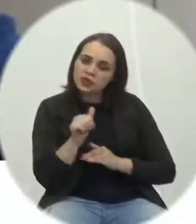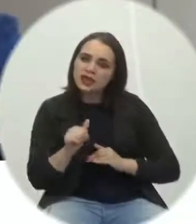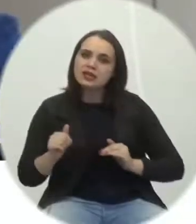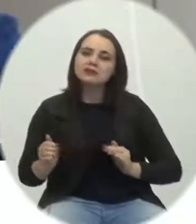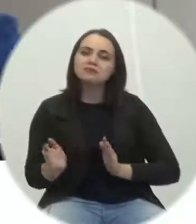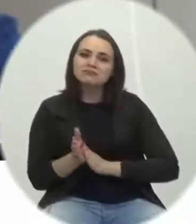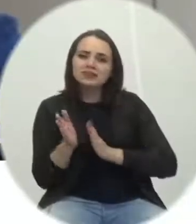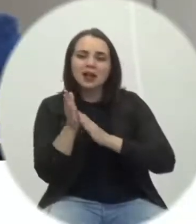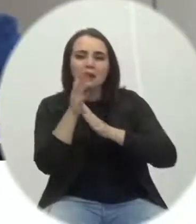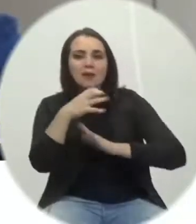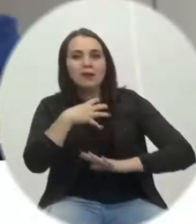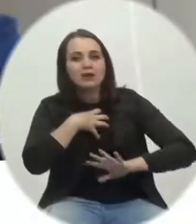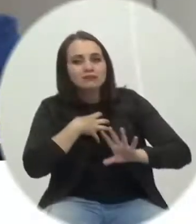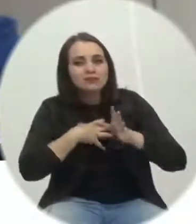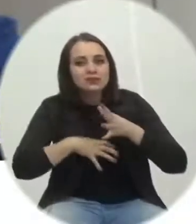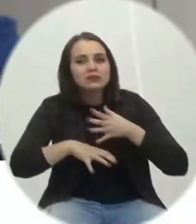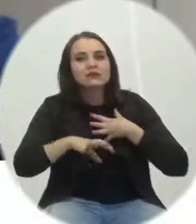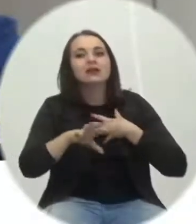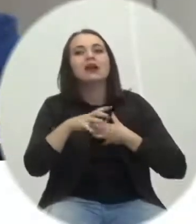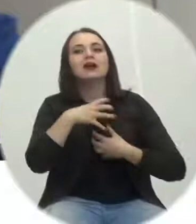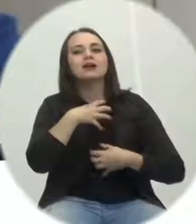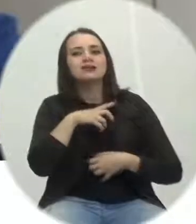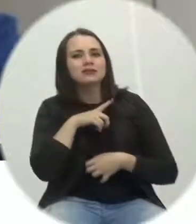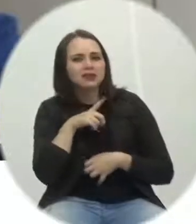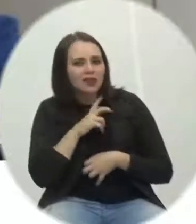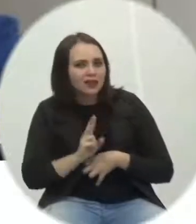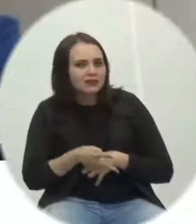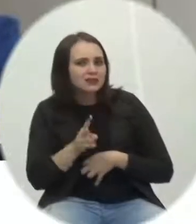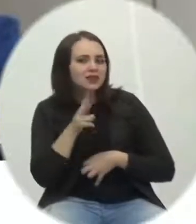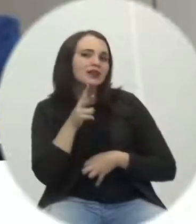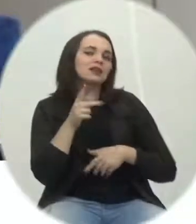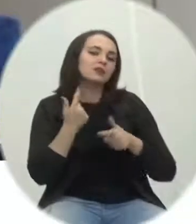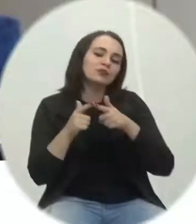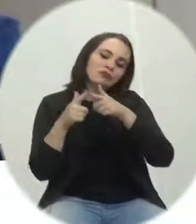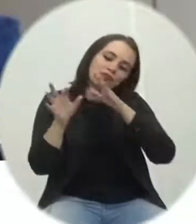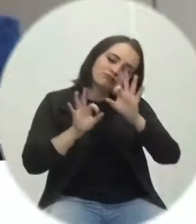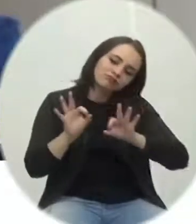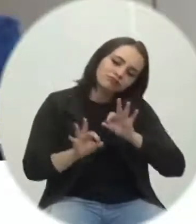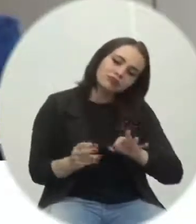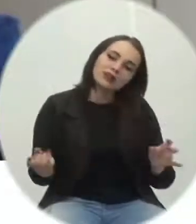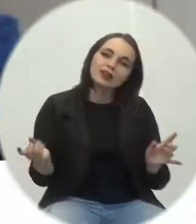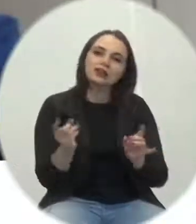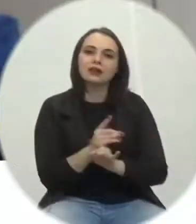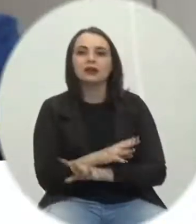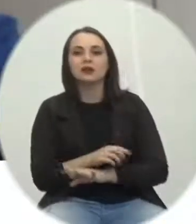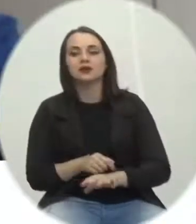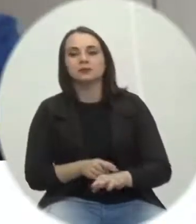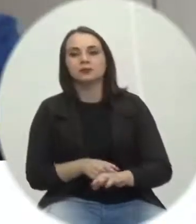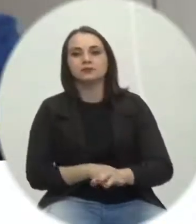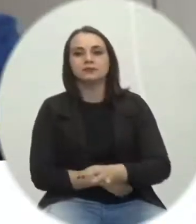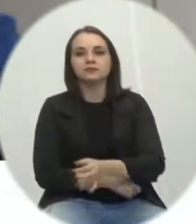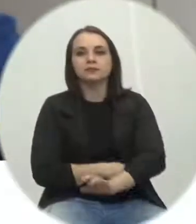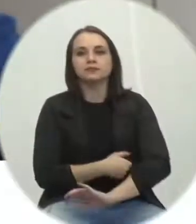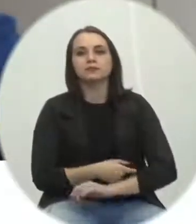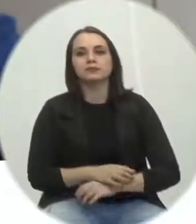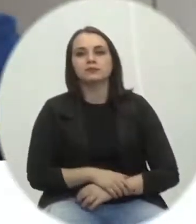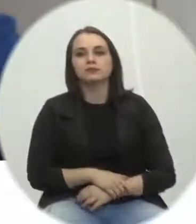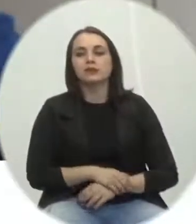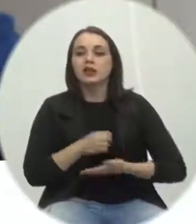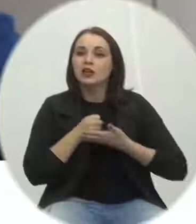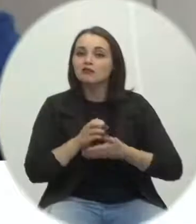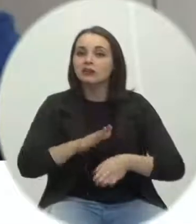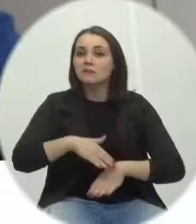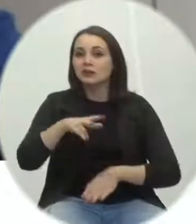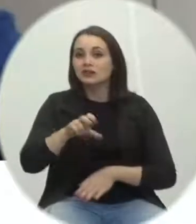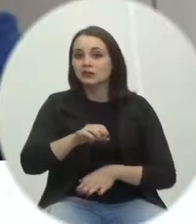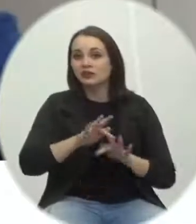sensibilidade que tiveram em poder resolver o problema de mais de 50 famílias.